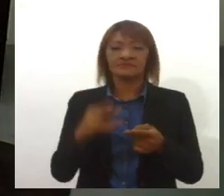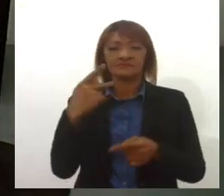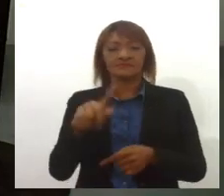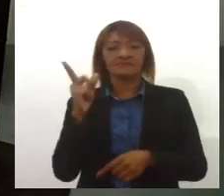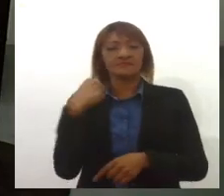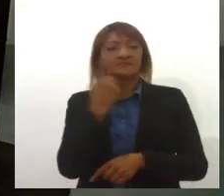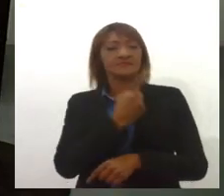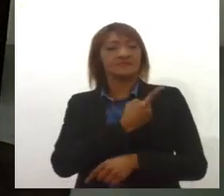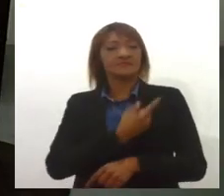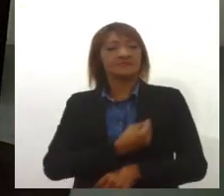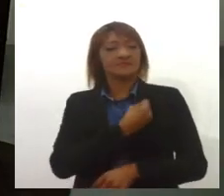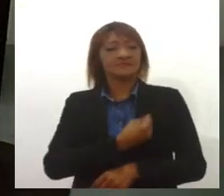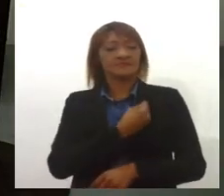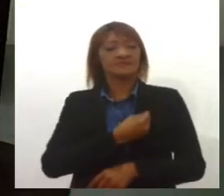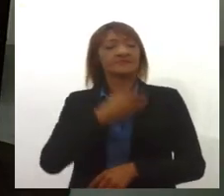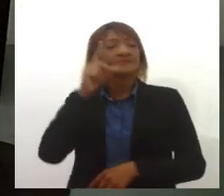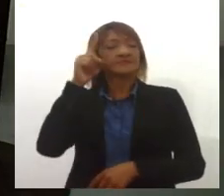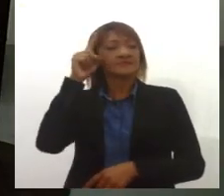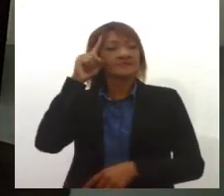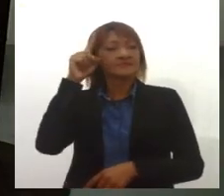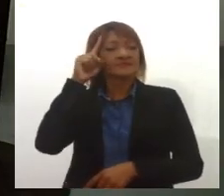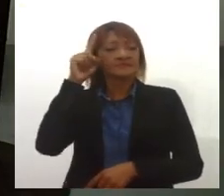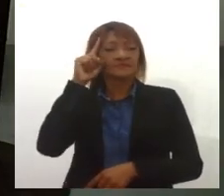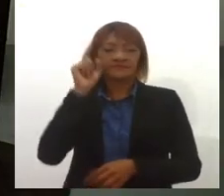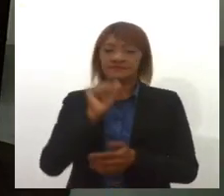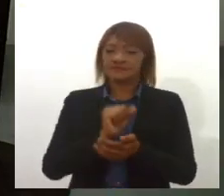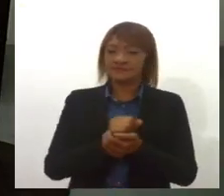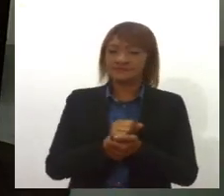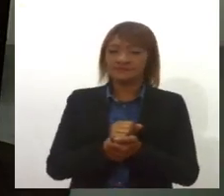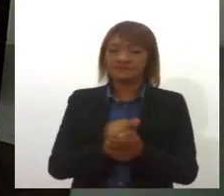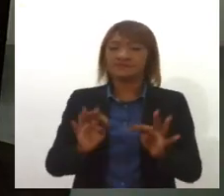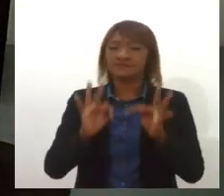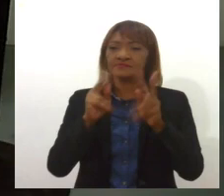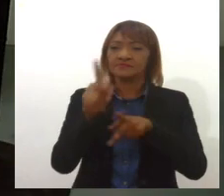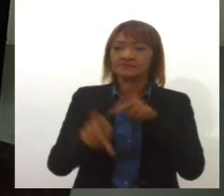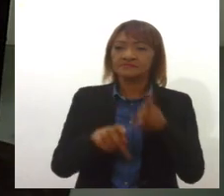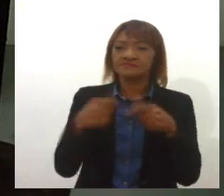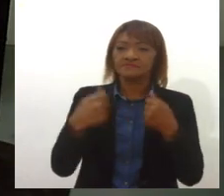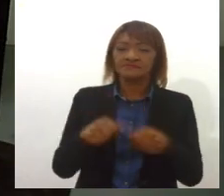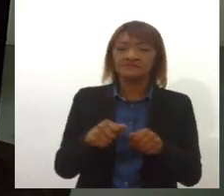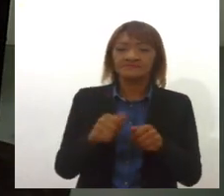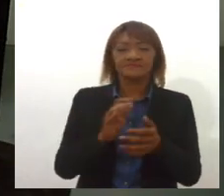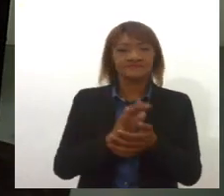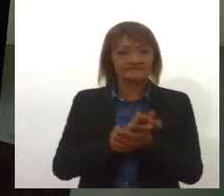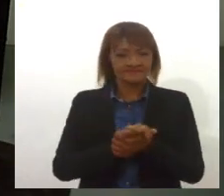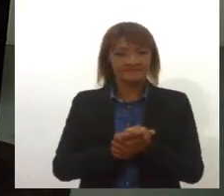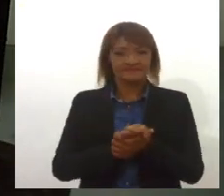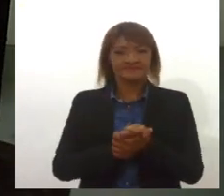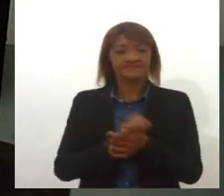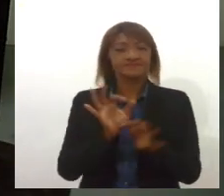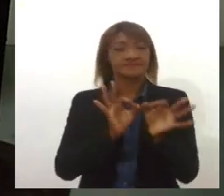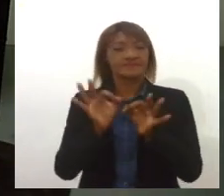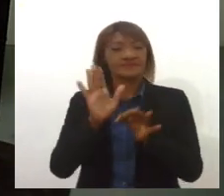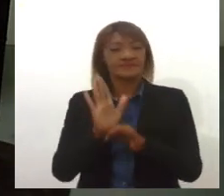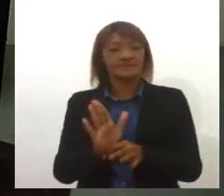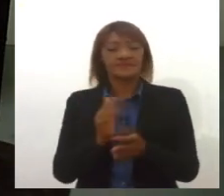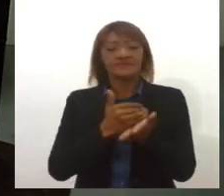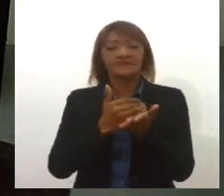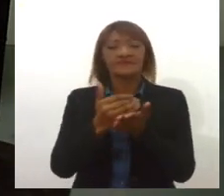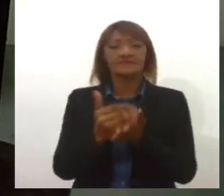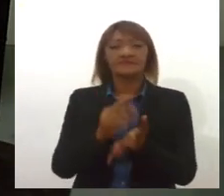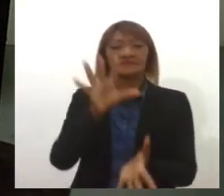nosso dia a dia e que devem ser construídas por toda a população. Começamos essa temporada com uma semana de